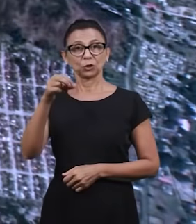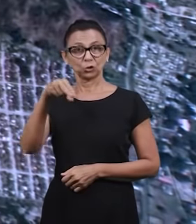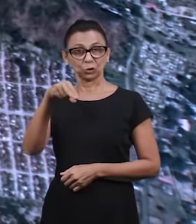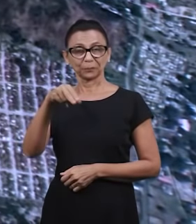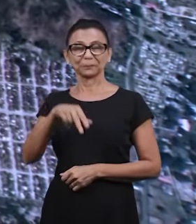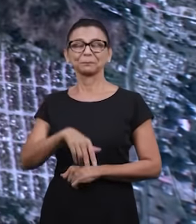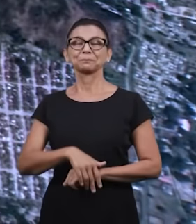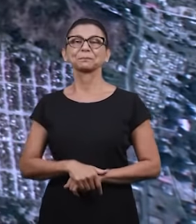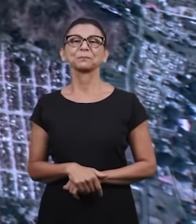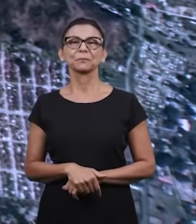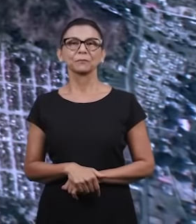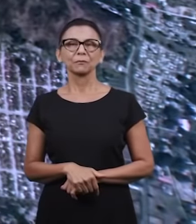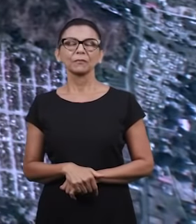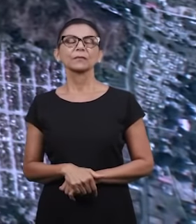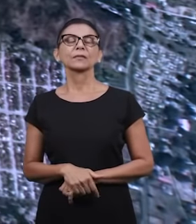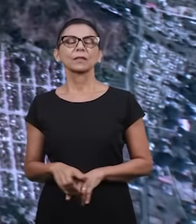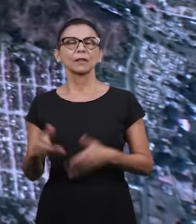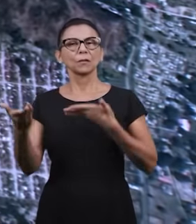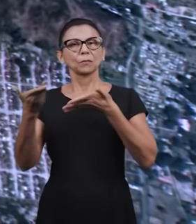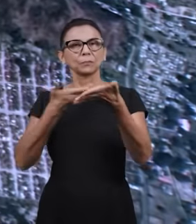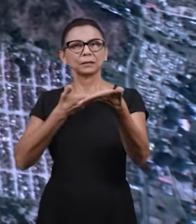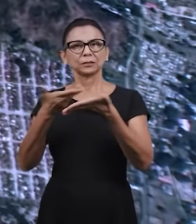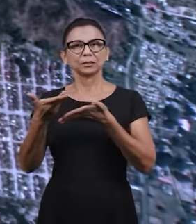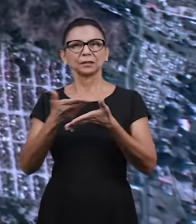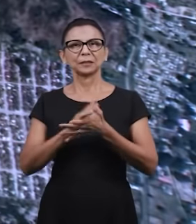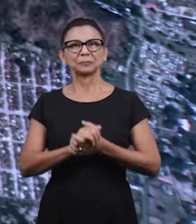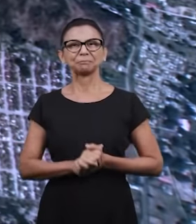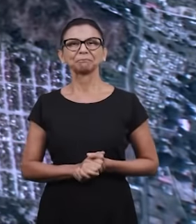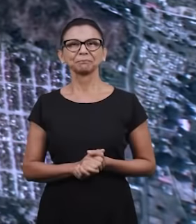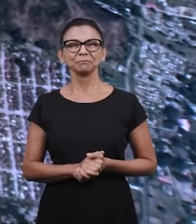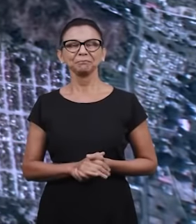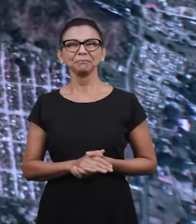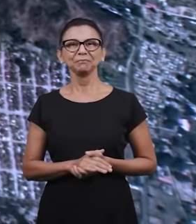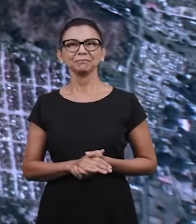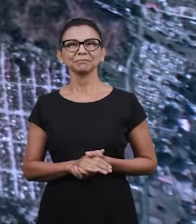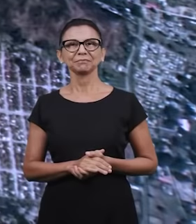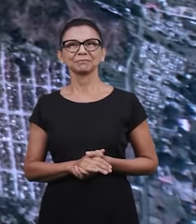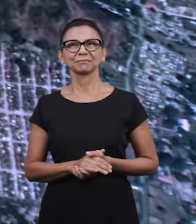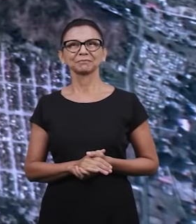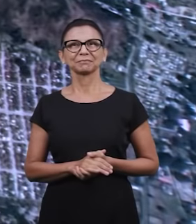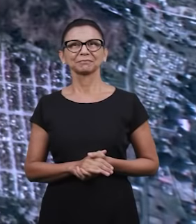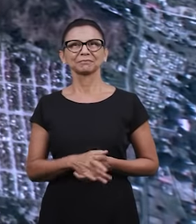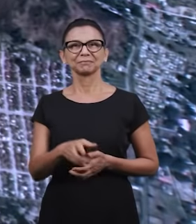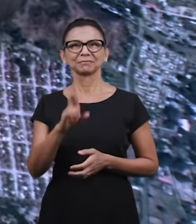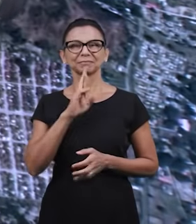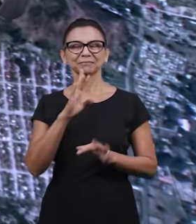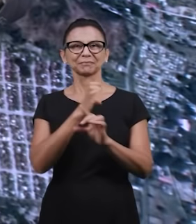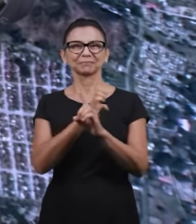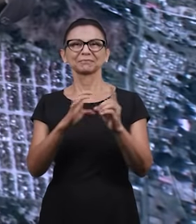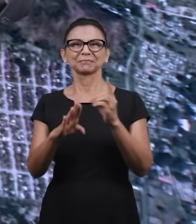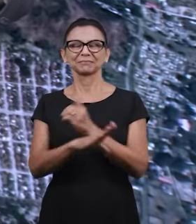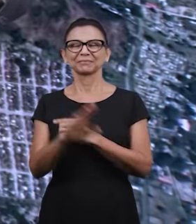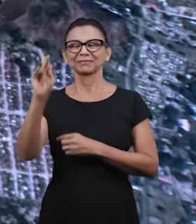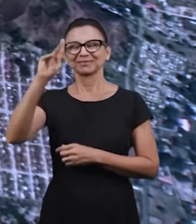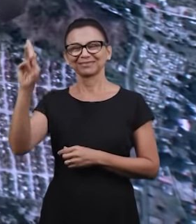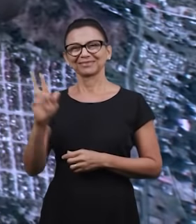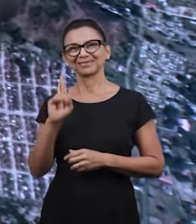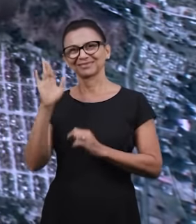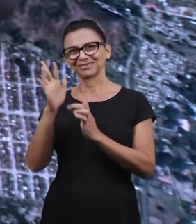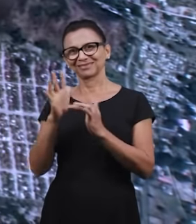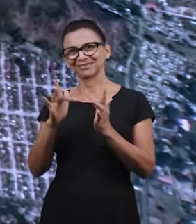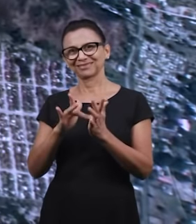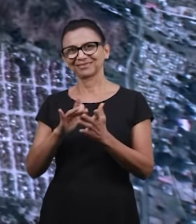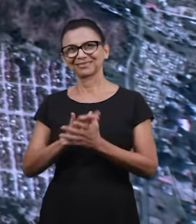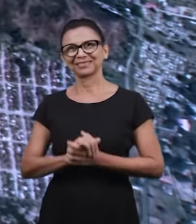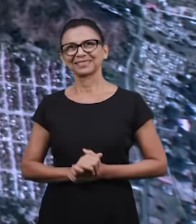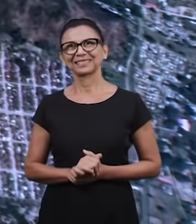John Mejado. Ele vai nos dar a informação também relacionada à Escola Bíblica e eu quero saudar o irmão John com